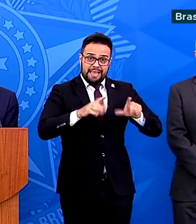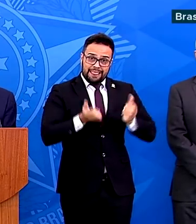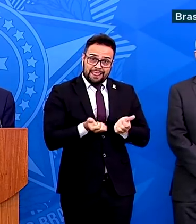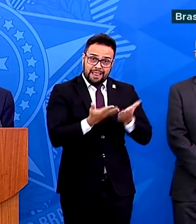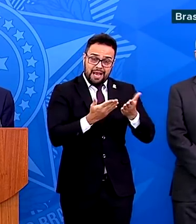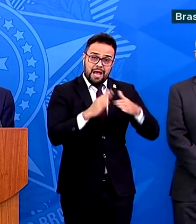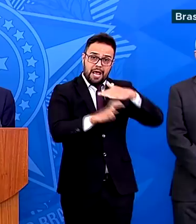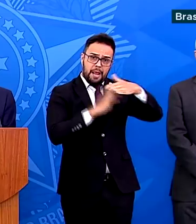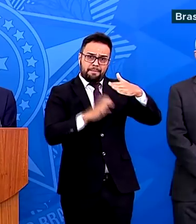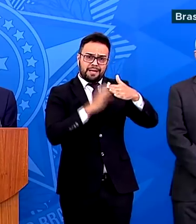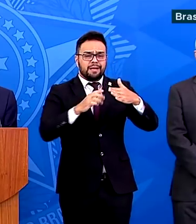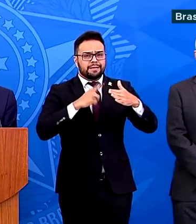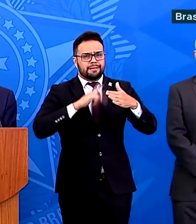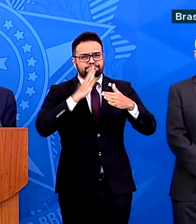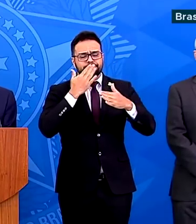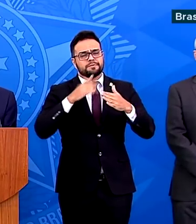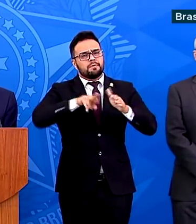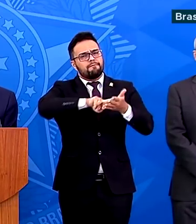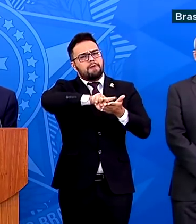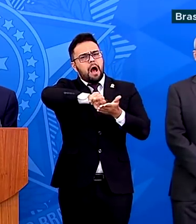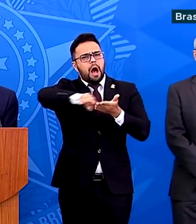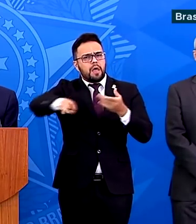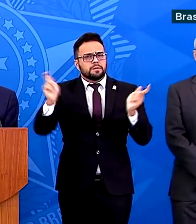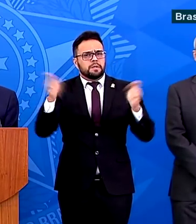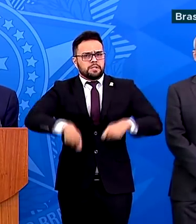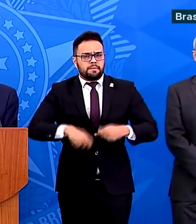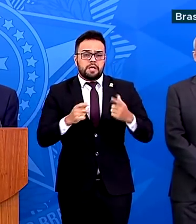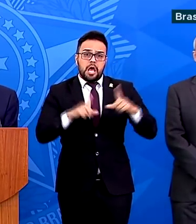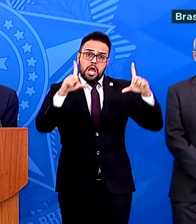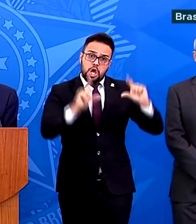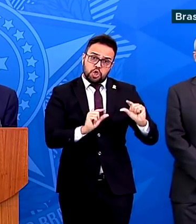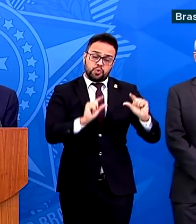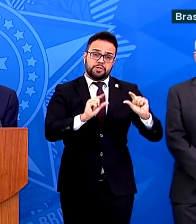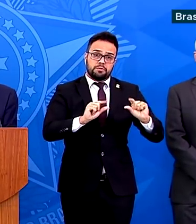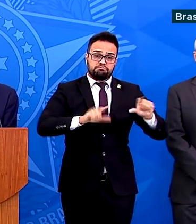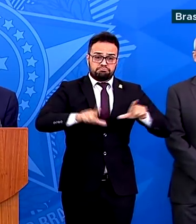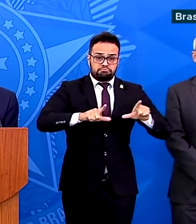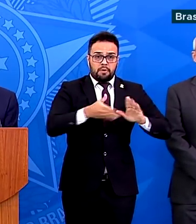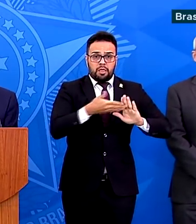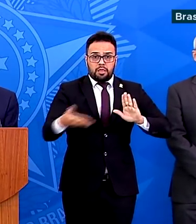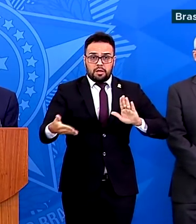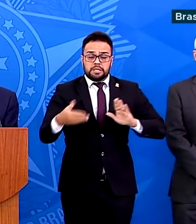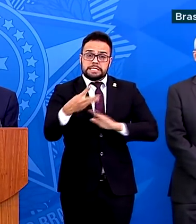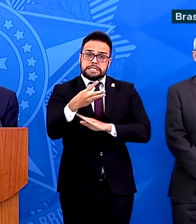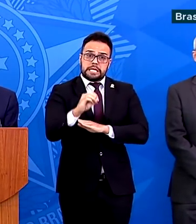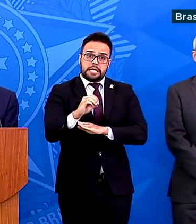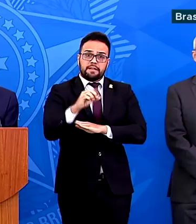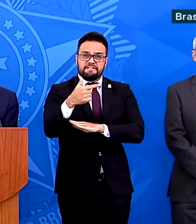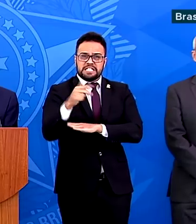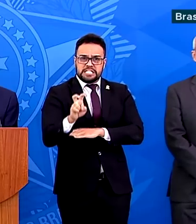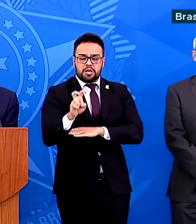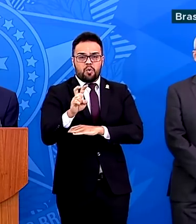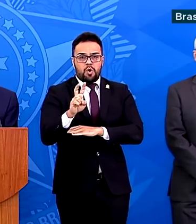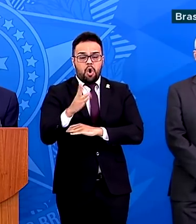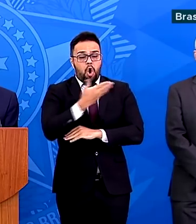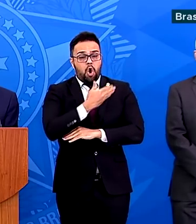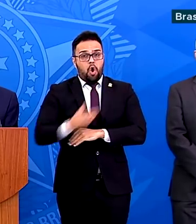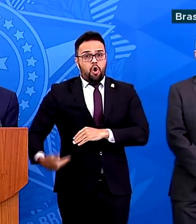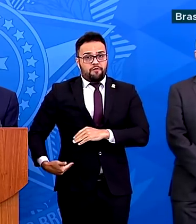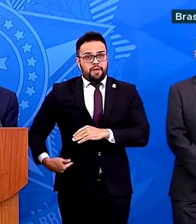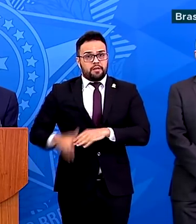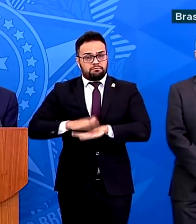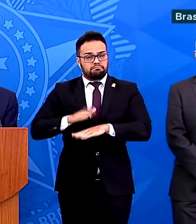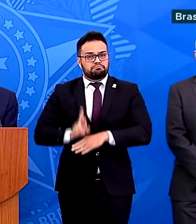possibilidades. Por exemplo, podem reduzir jornada de trabalho 20, 25, 30%, que o governo cobre